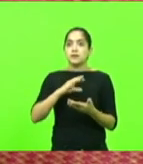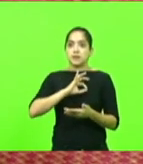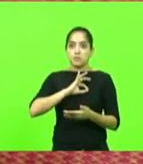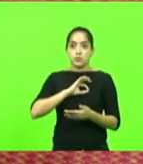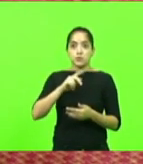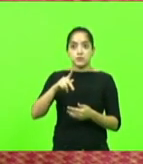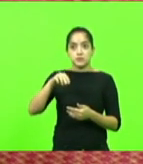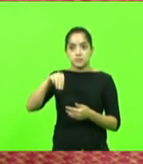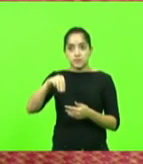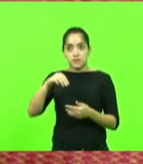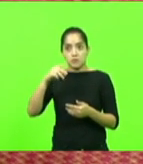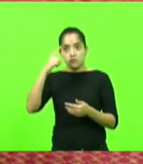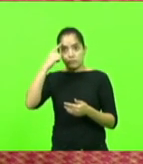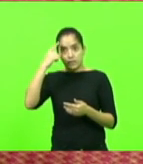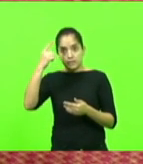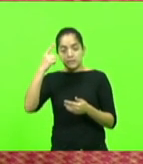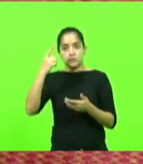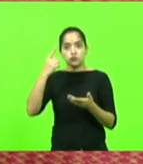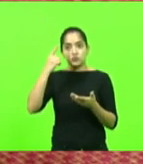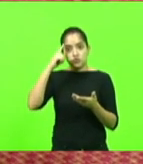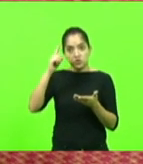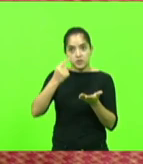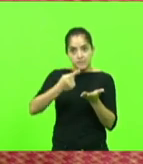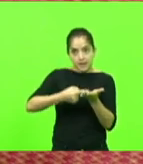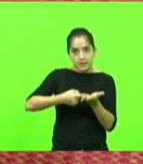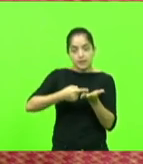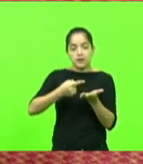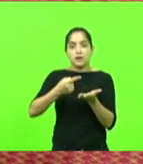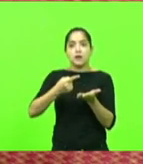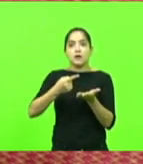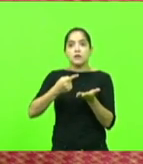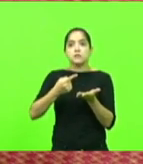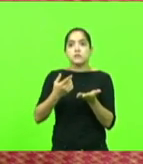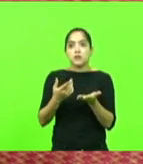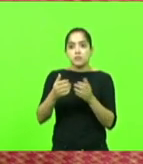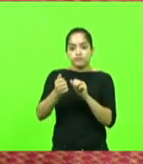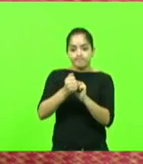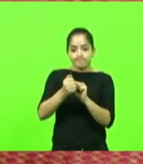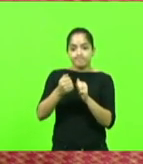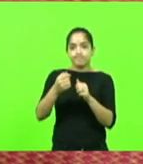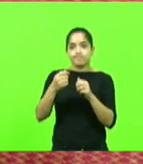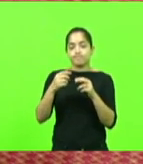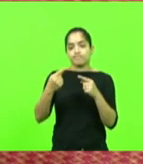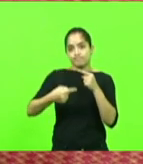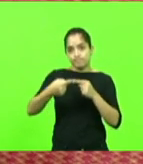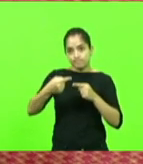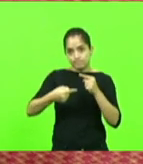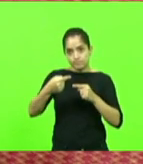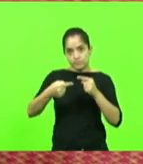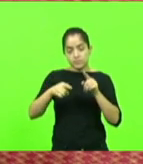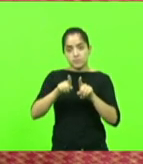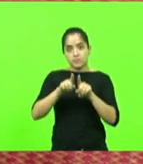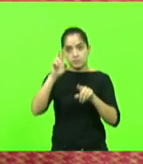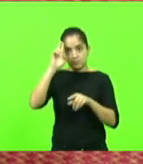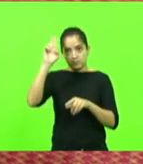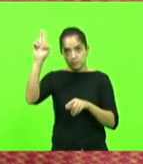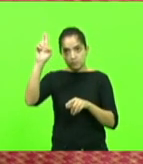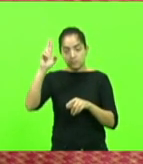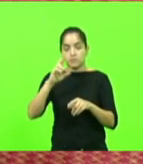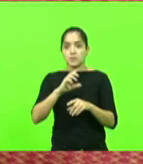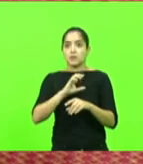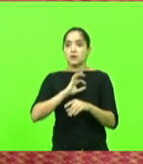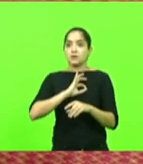ele defina a data, convida os colegas para estarem juntos e a chefia da Polícia Civil.